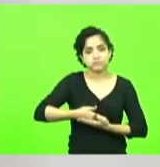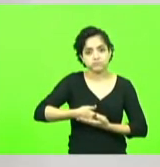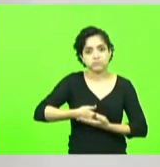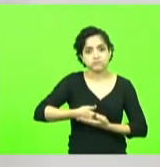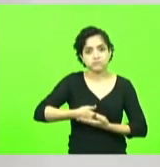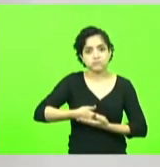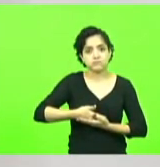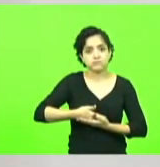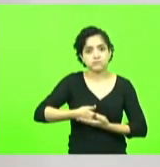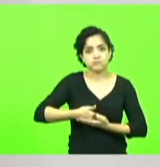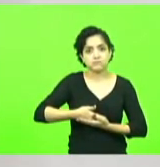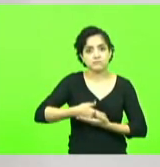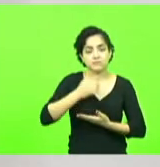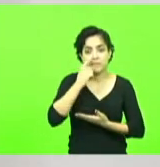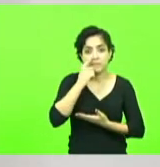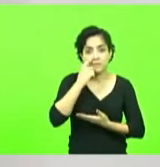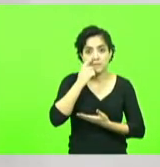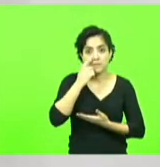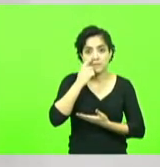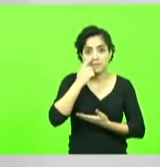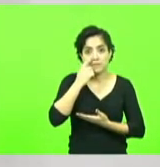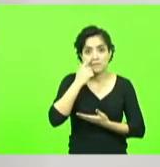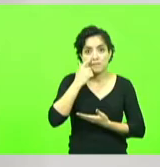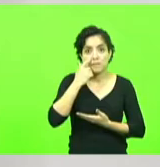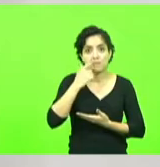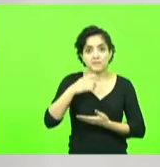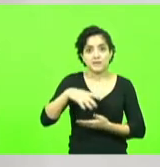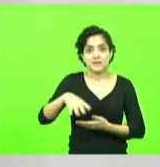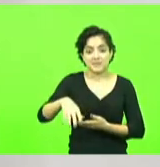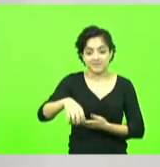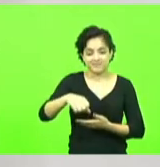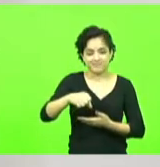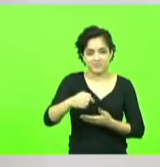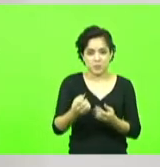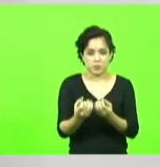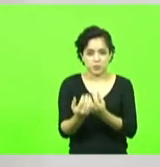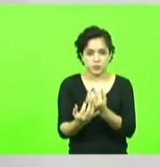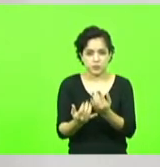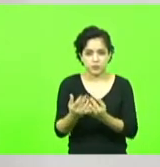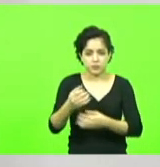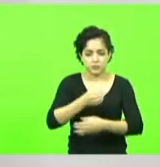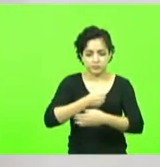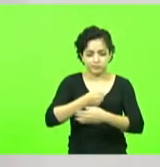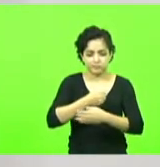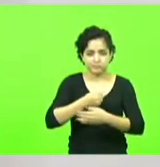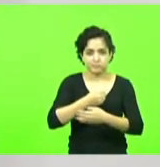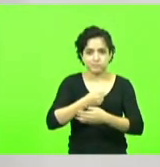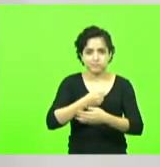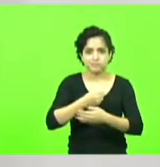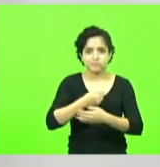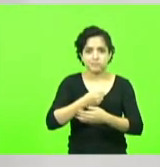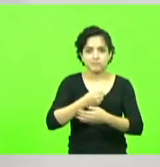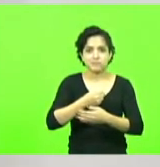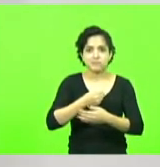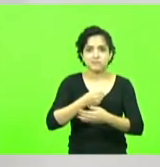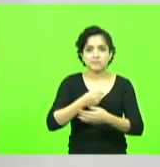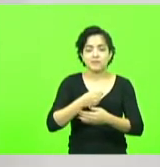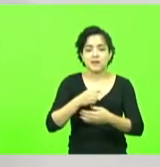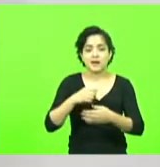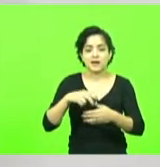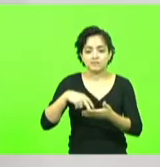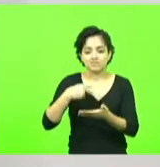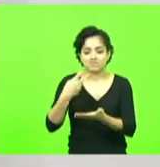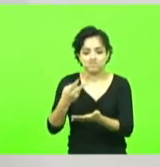segurou numa chaleira de água fervendo que estava no fogão e caiu sobre aquela criança aquela chaleira